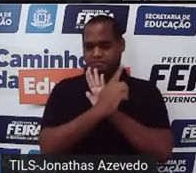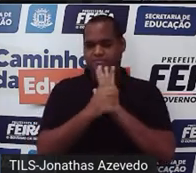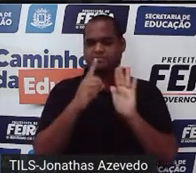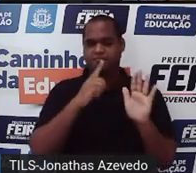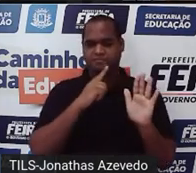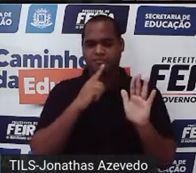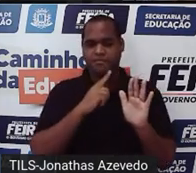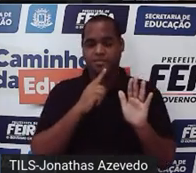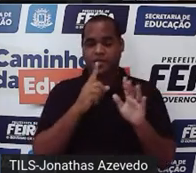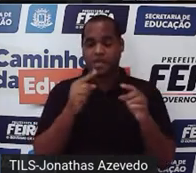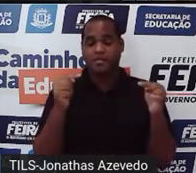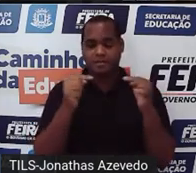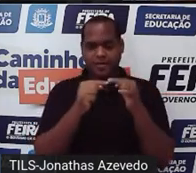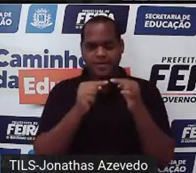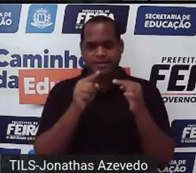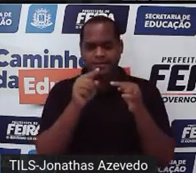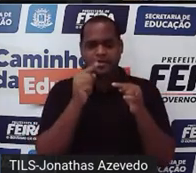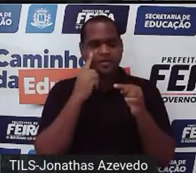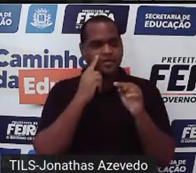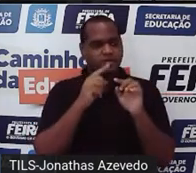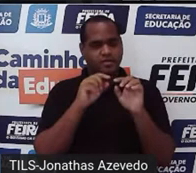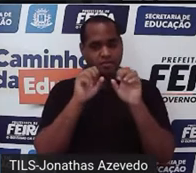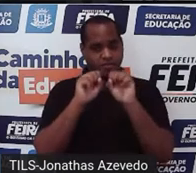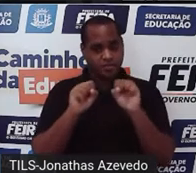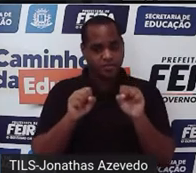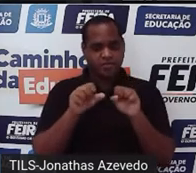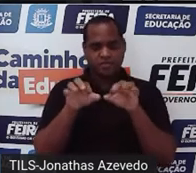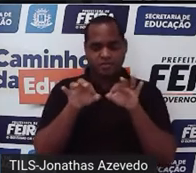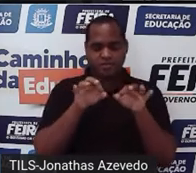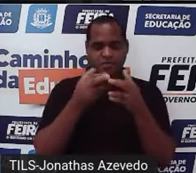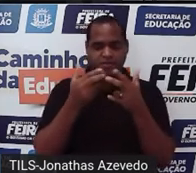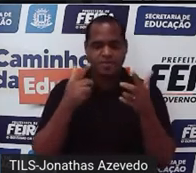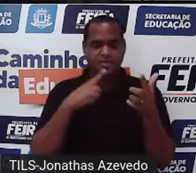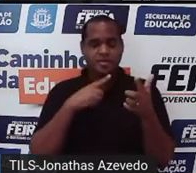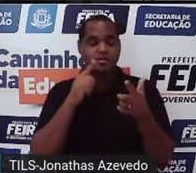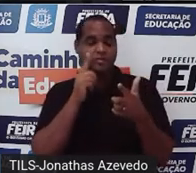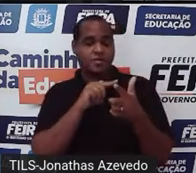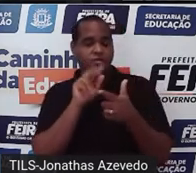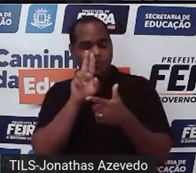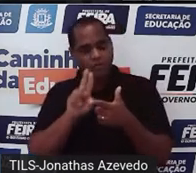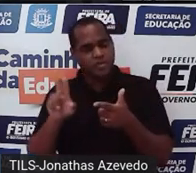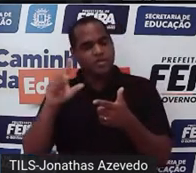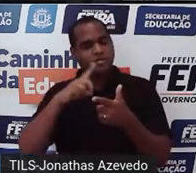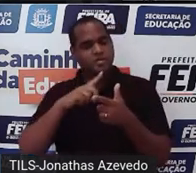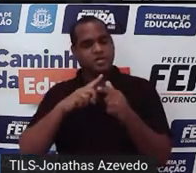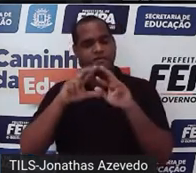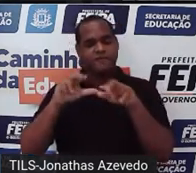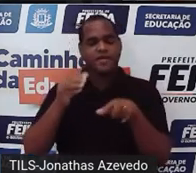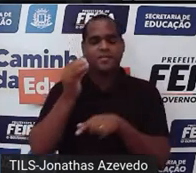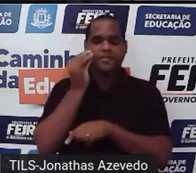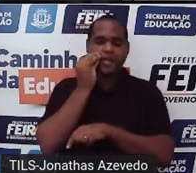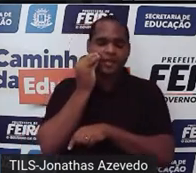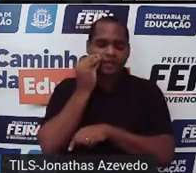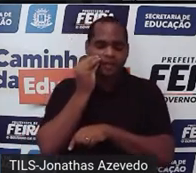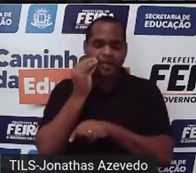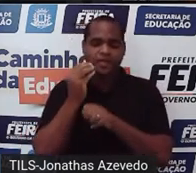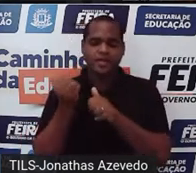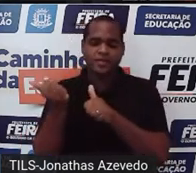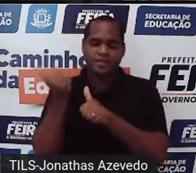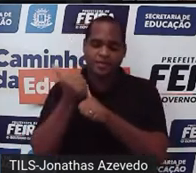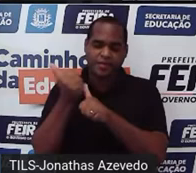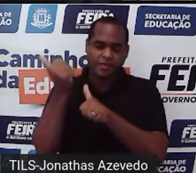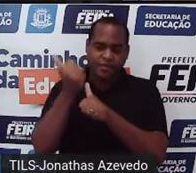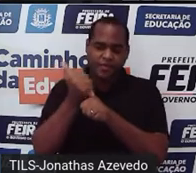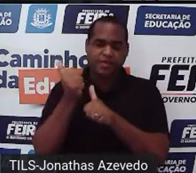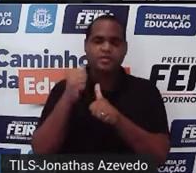Para um sistema que a gente resolveu tanto usando o método das tentativas, da substituição